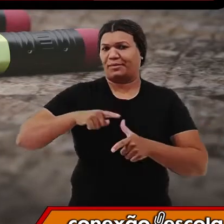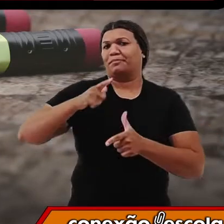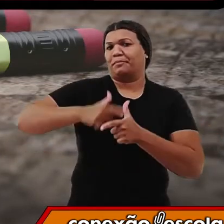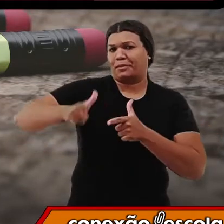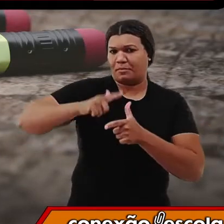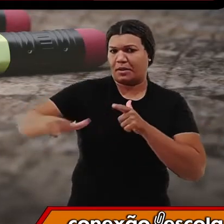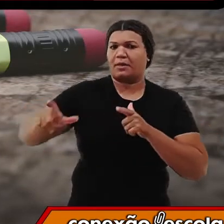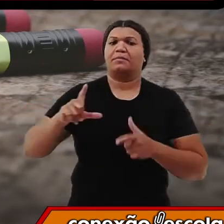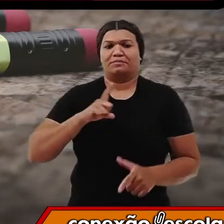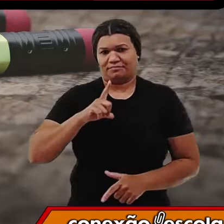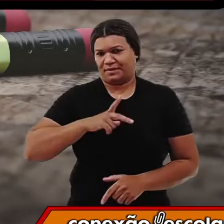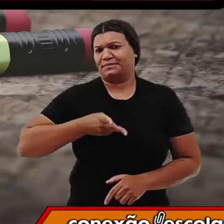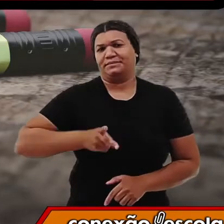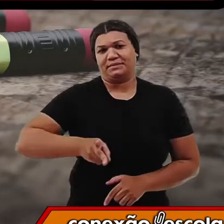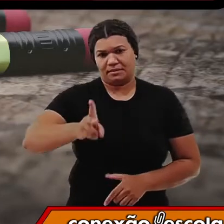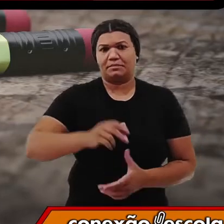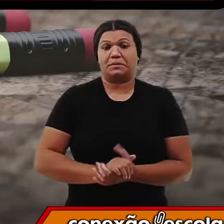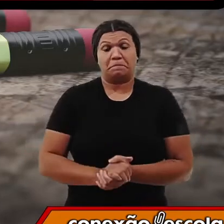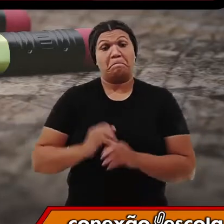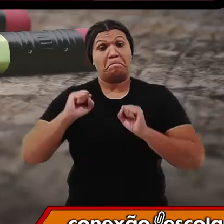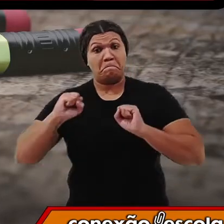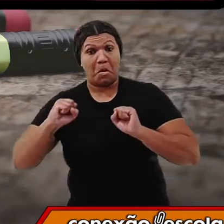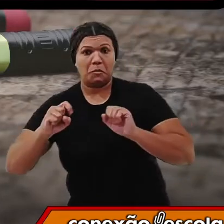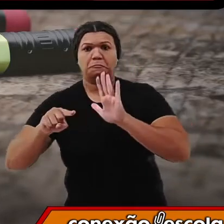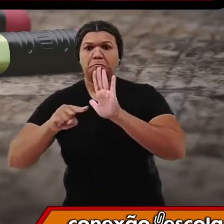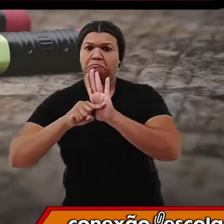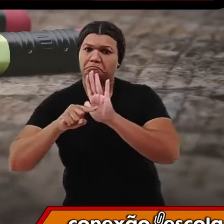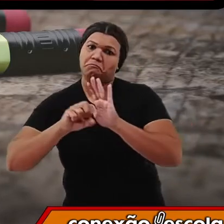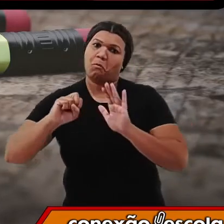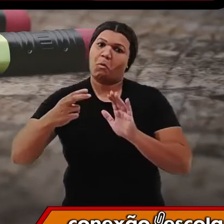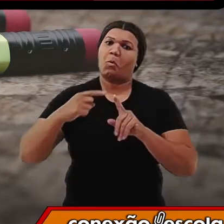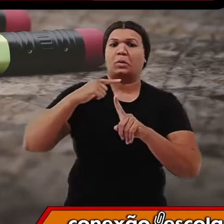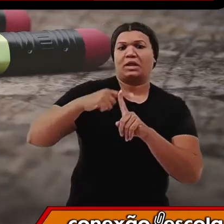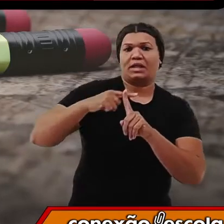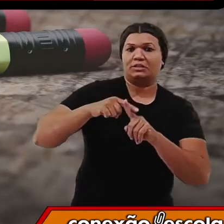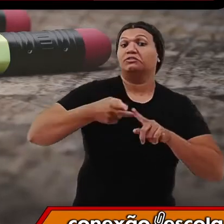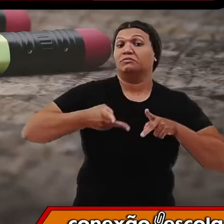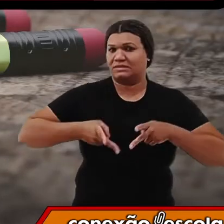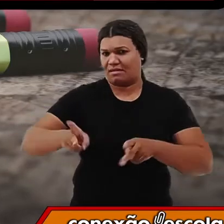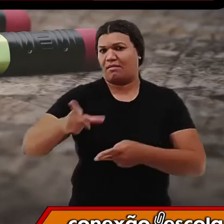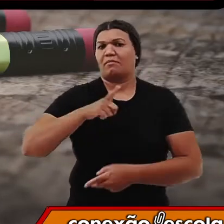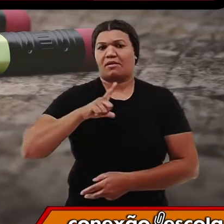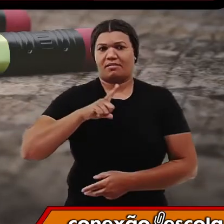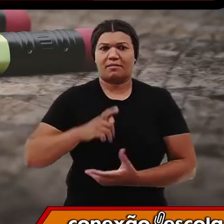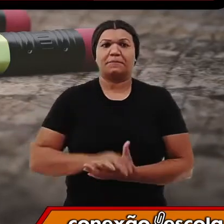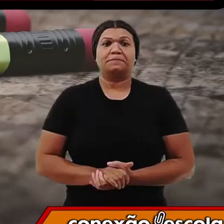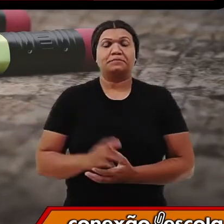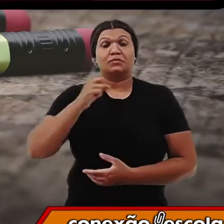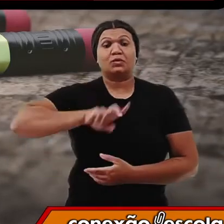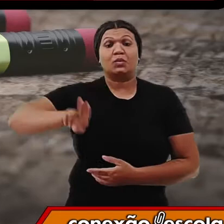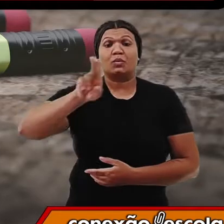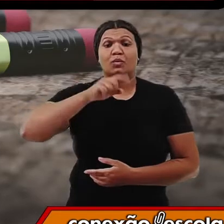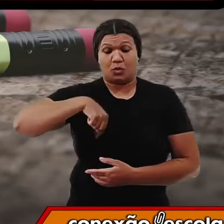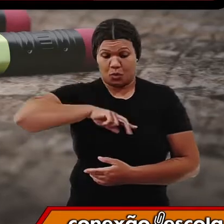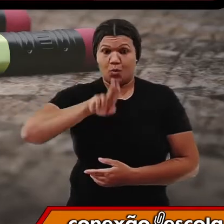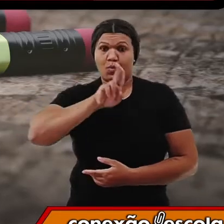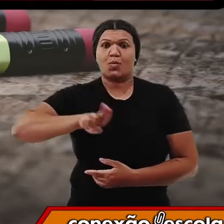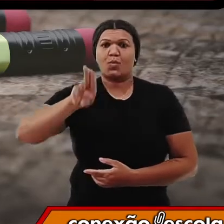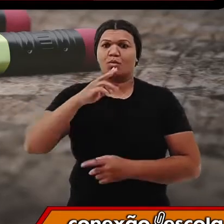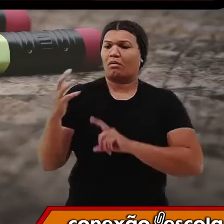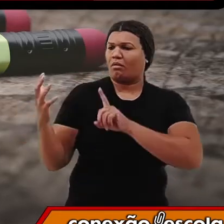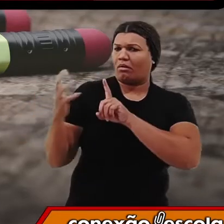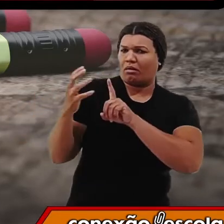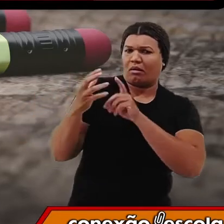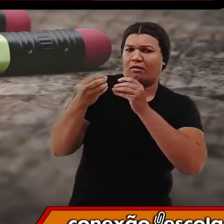utilizamos a palavra impacto ambiental, na maioria das vezes, para nos referir aos